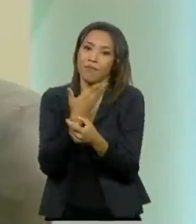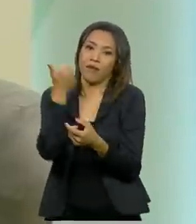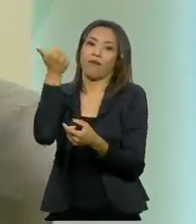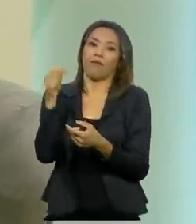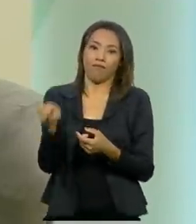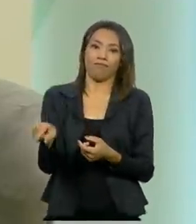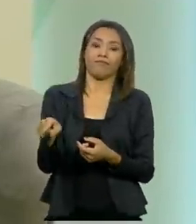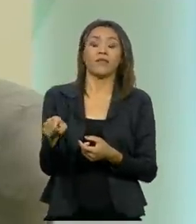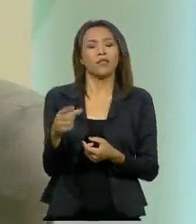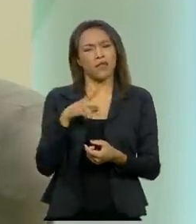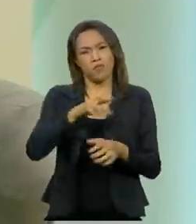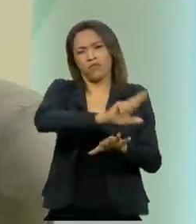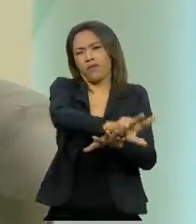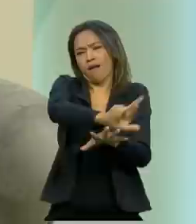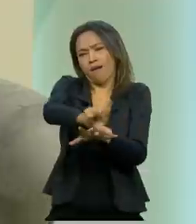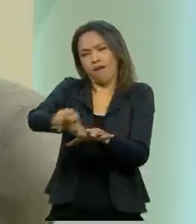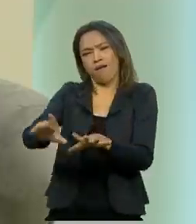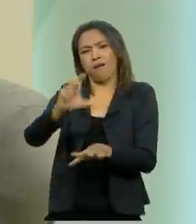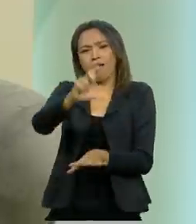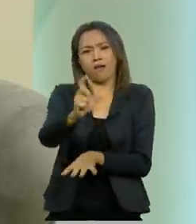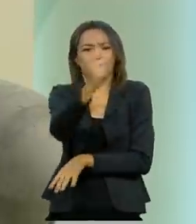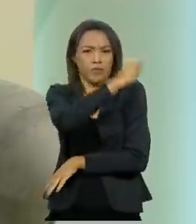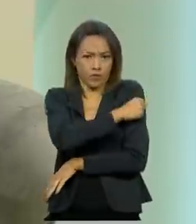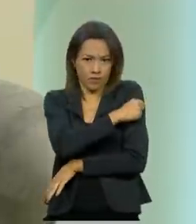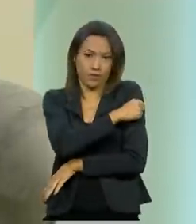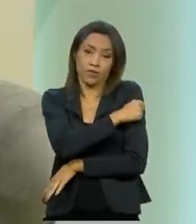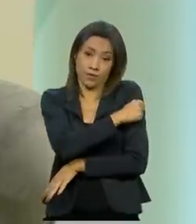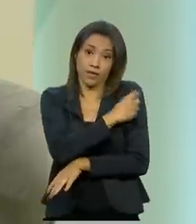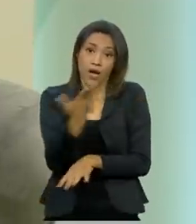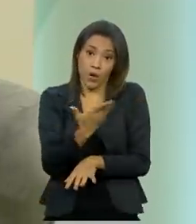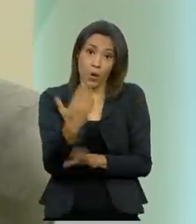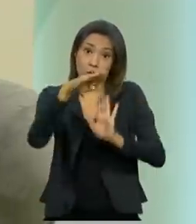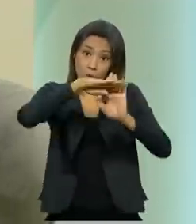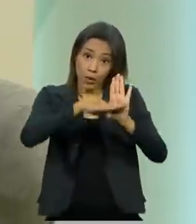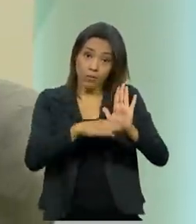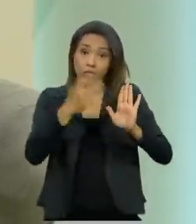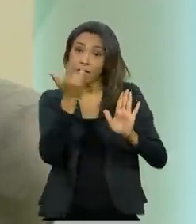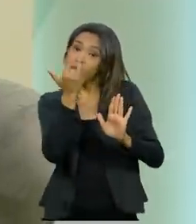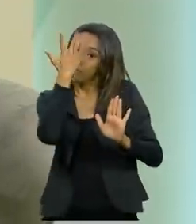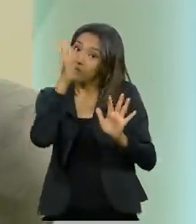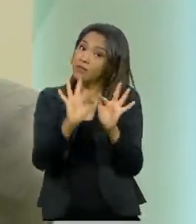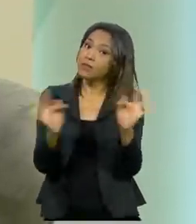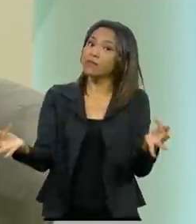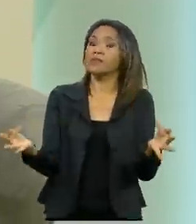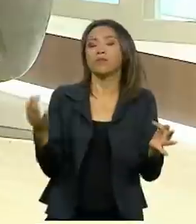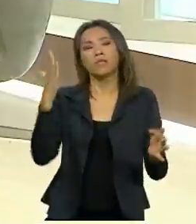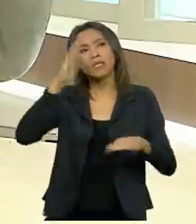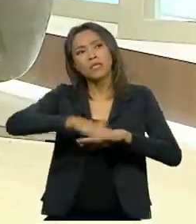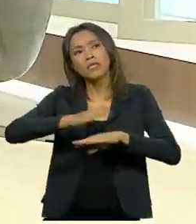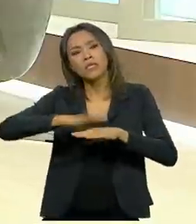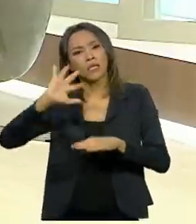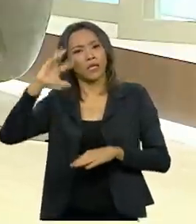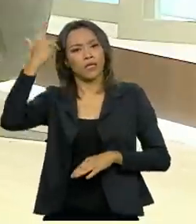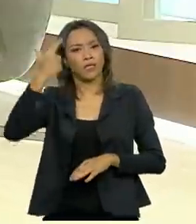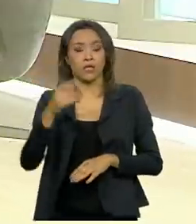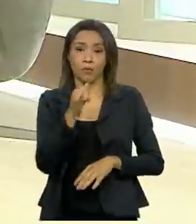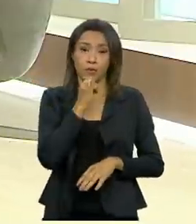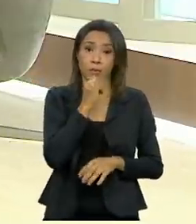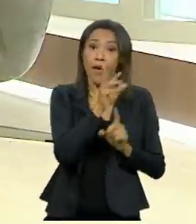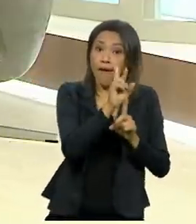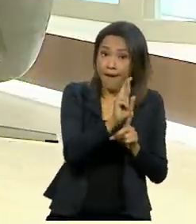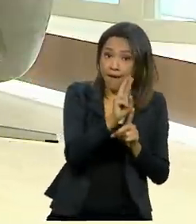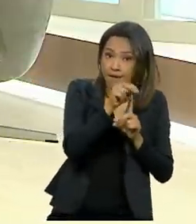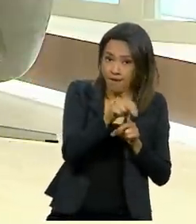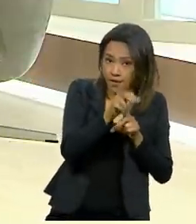opções de vacinas no Programa Nacional de Imunização, fica mais simples a decisão, porque a vacina de RNA,